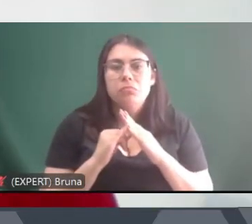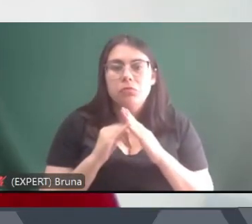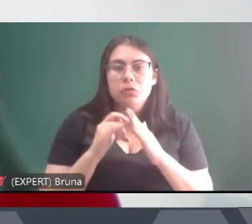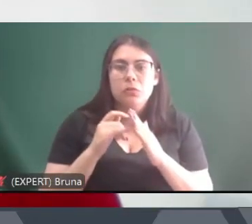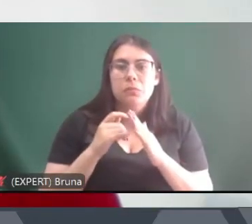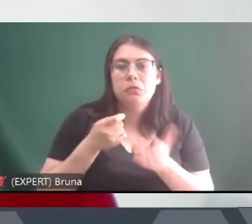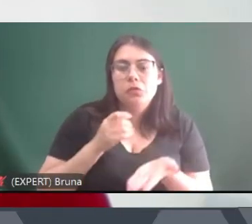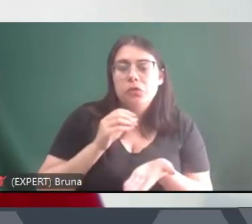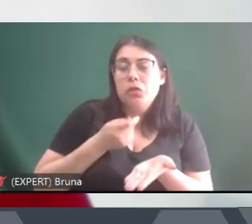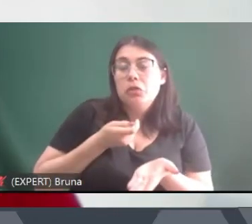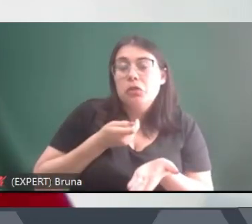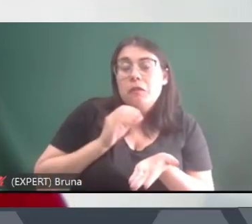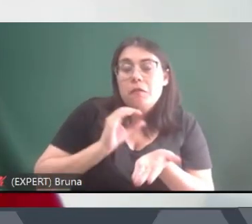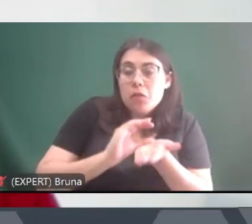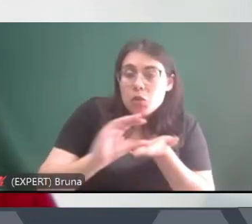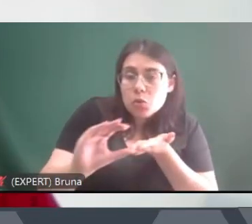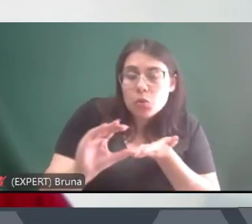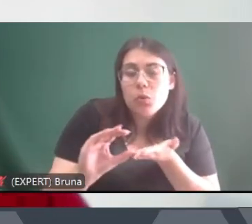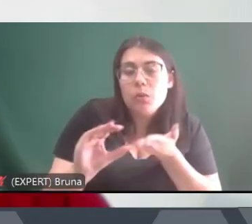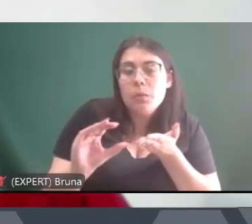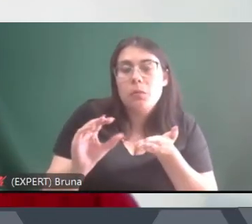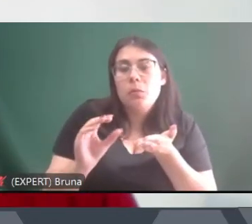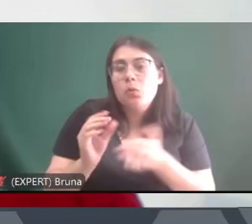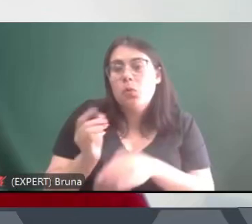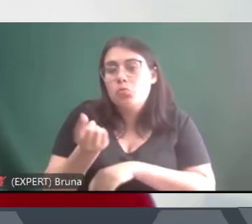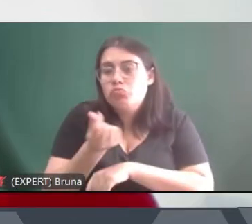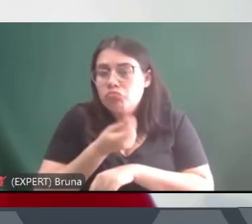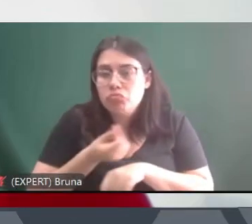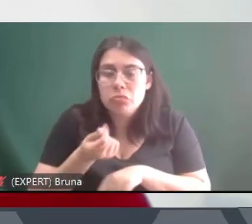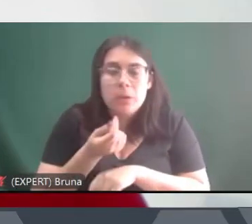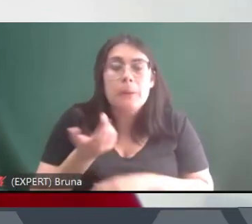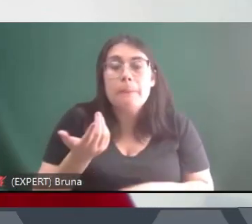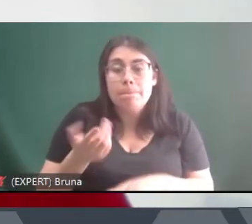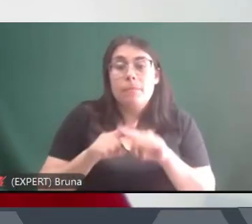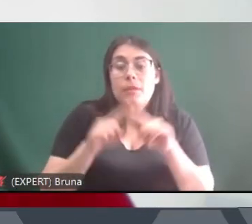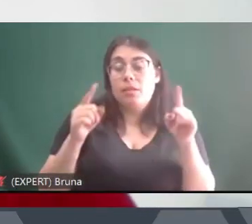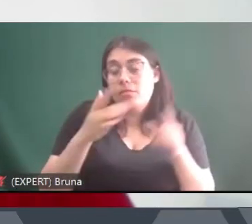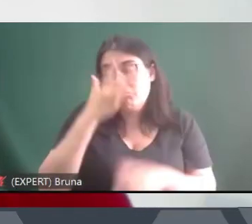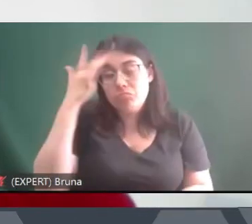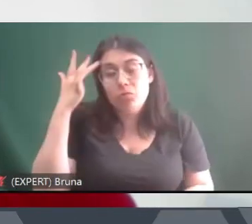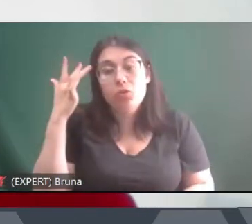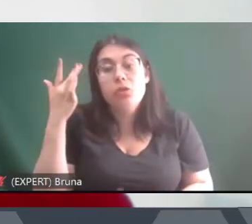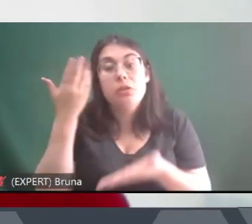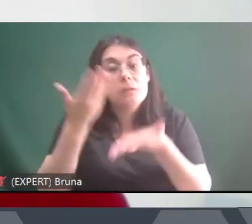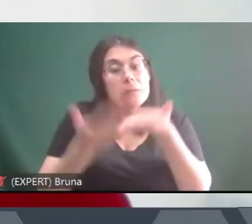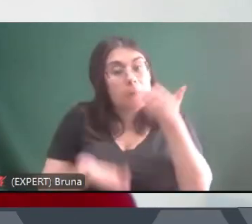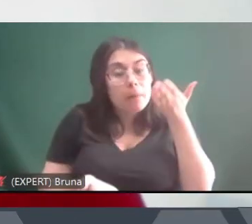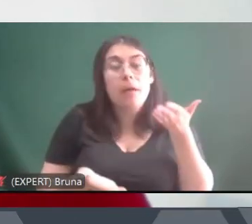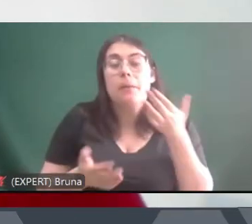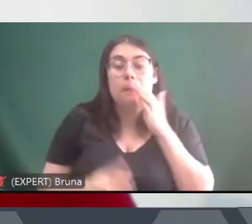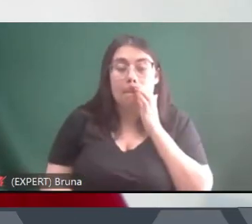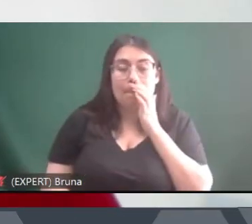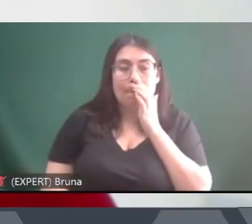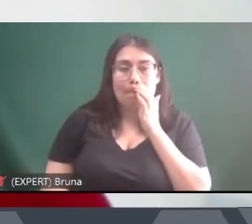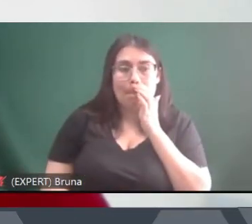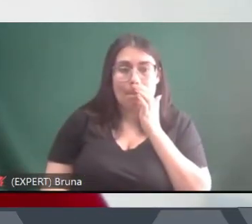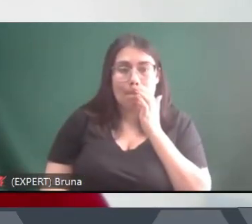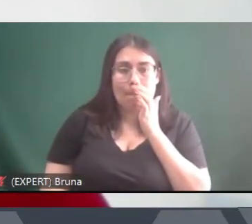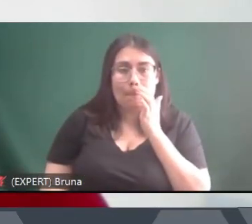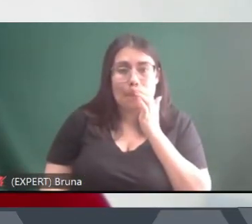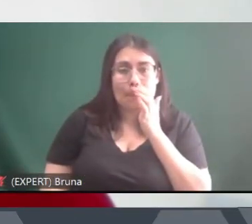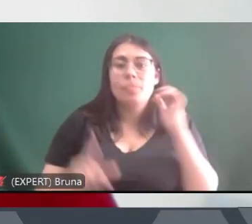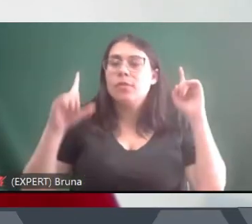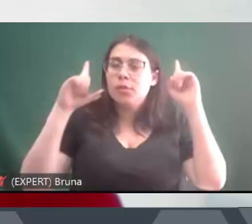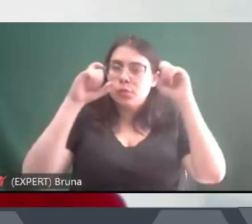em criptomoedas a coisa de alguma forma já se perde então os desafios acabam sendo